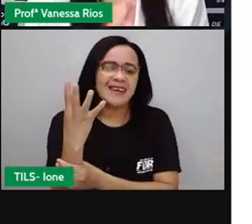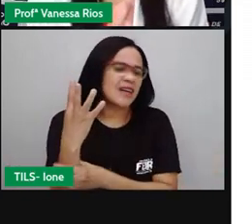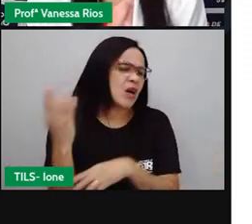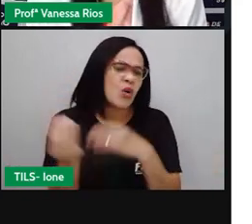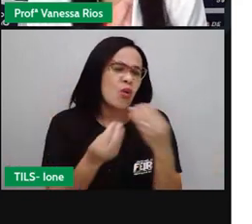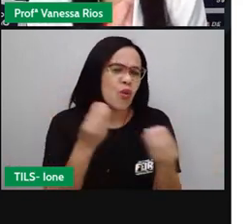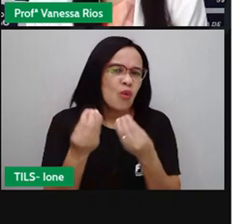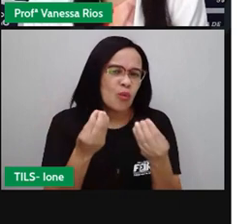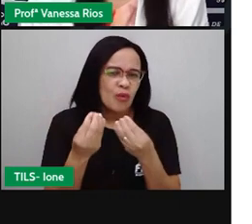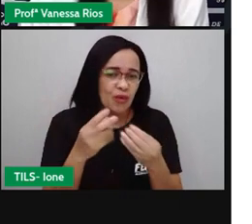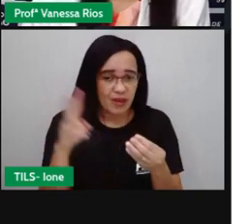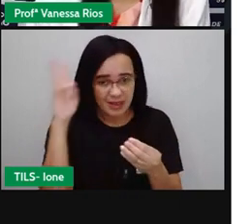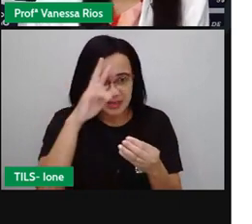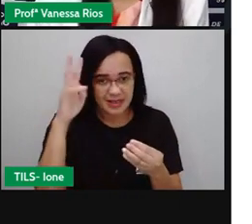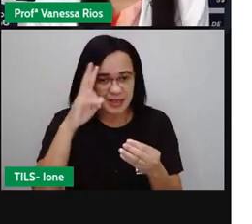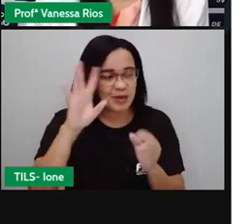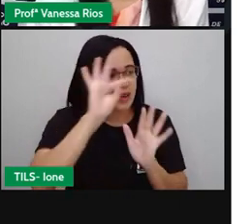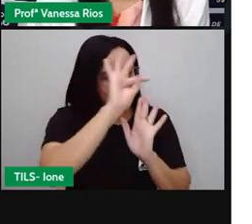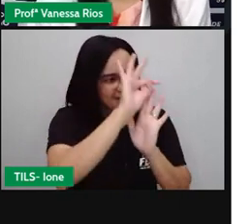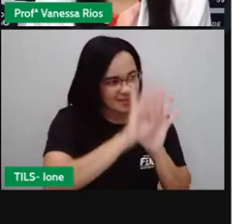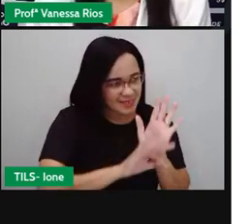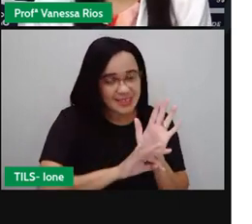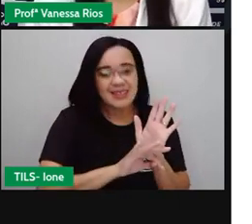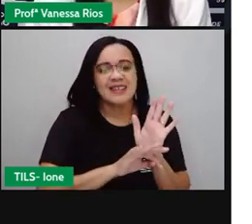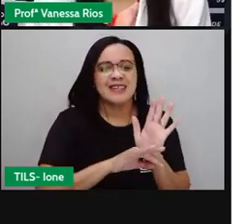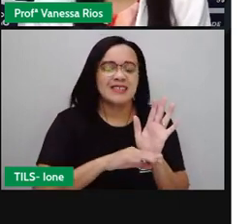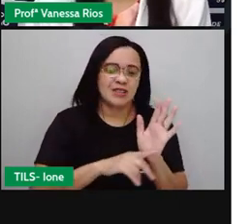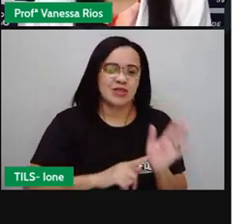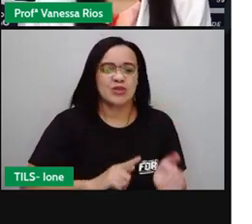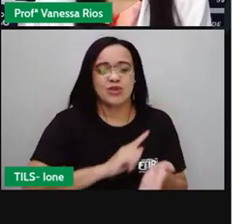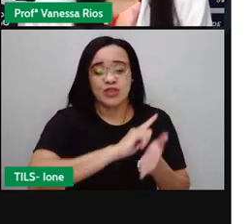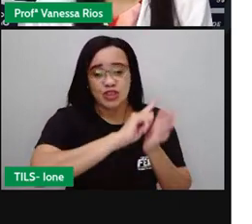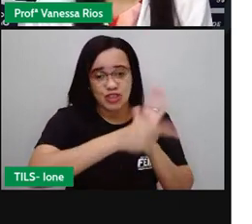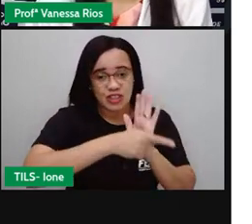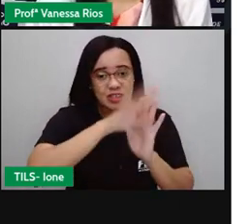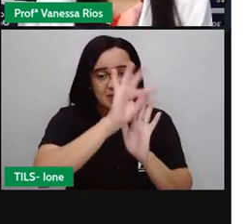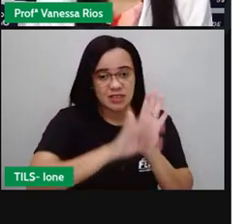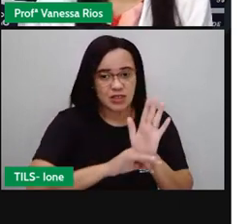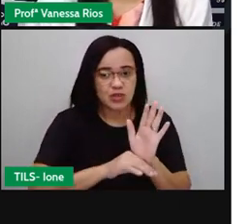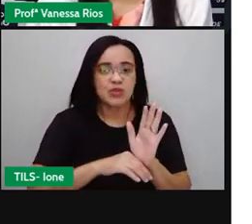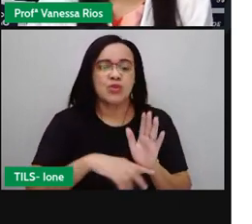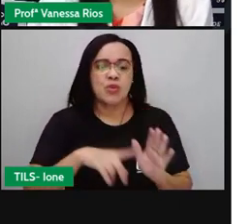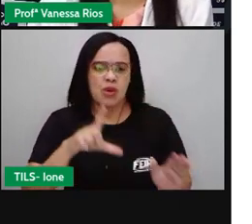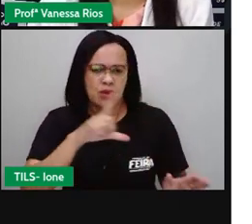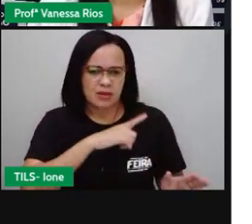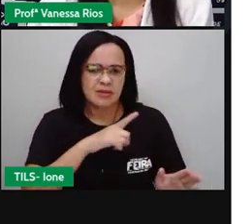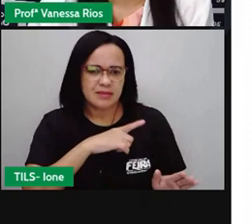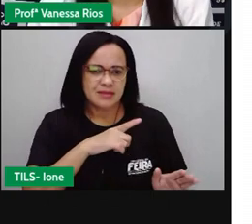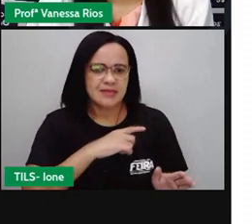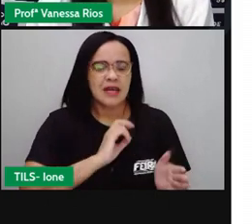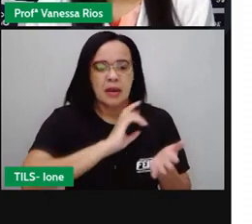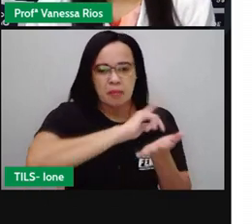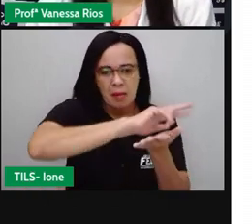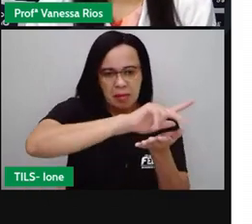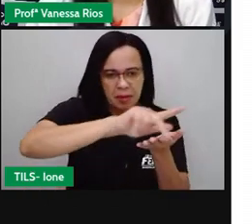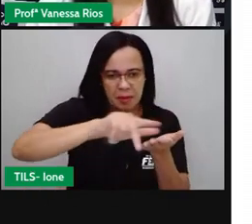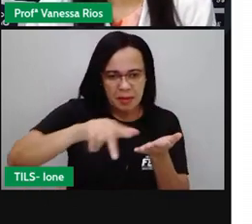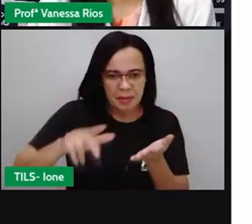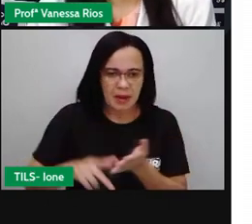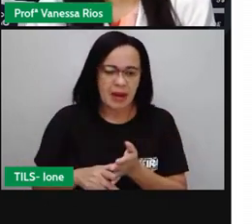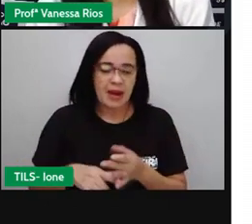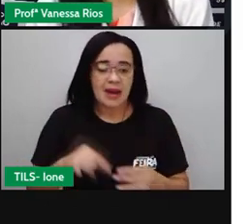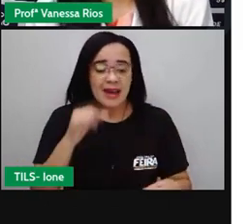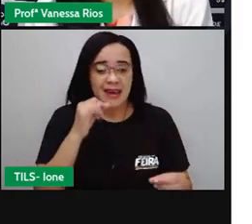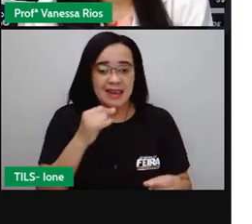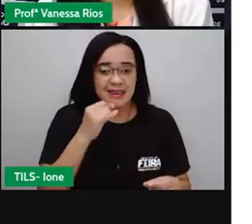aparecem aí em diversos meios de comunicação escrito né podem aparecer também impressos e